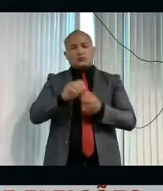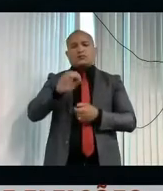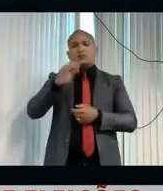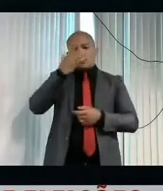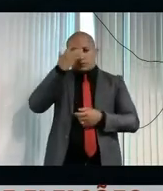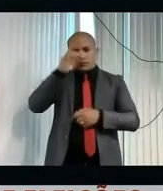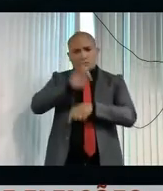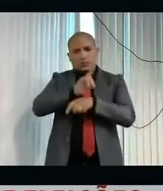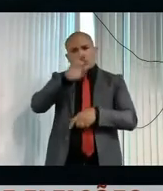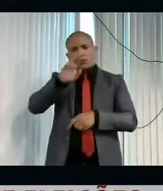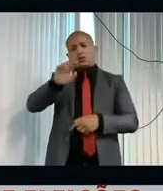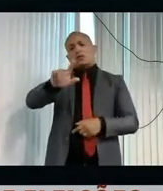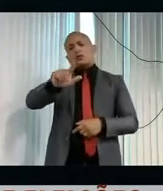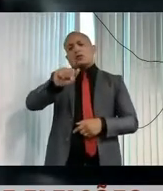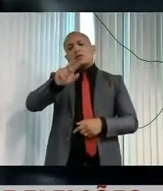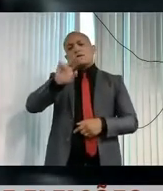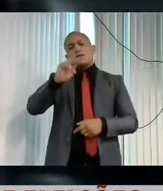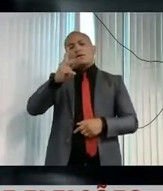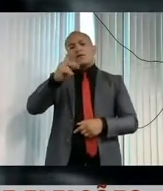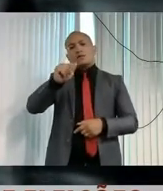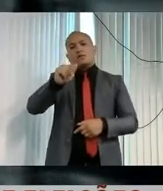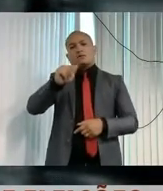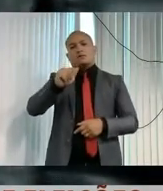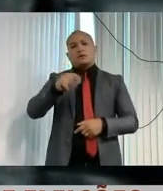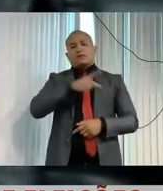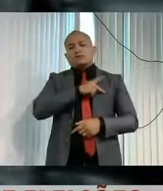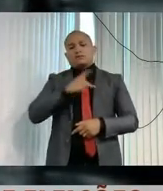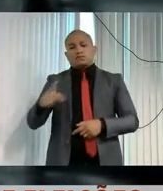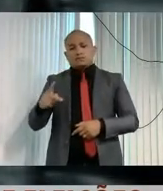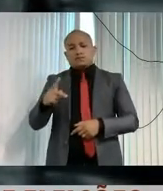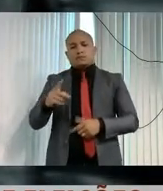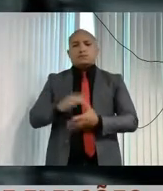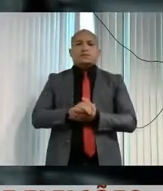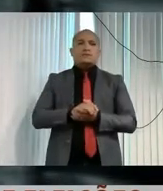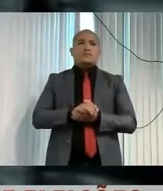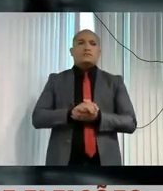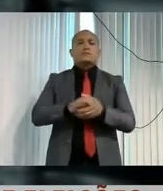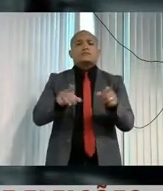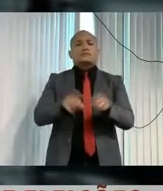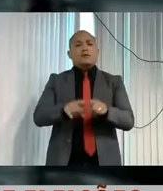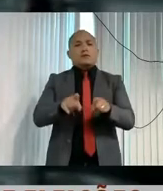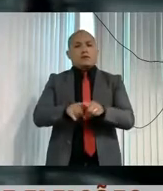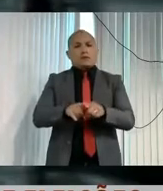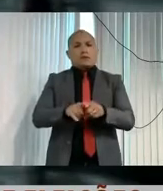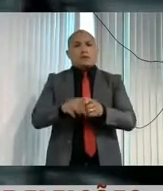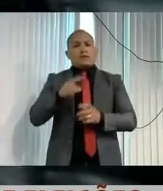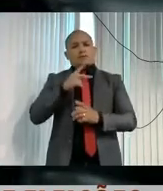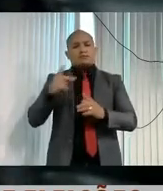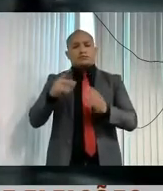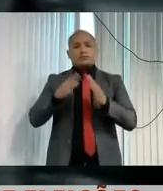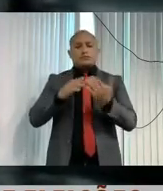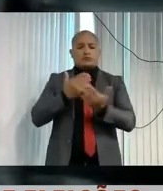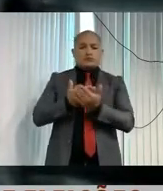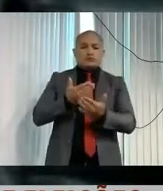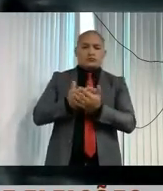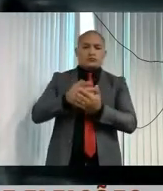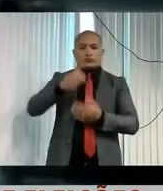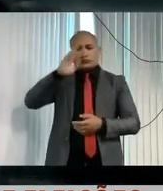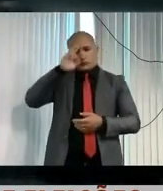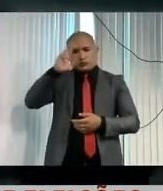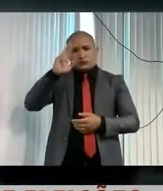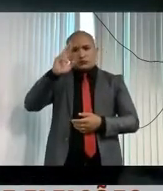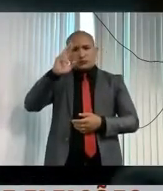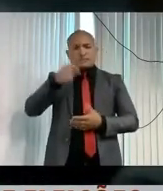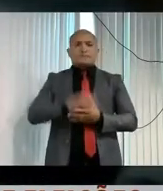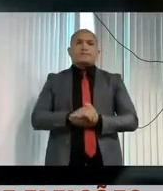Resolução 23.610 de 2019. Foi falado que o poder de polícia deve ser usado com